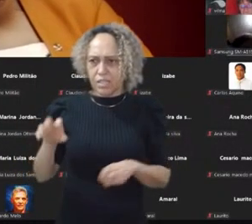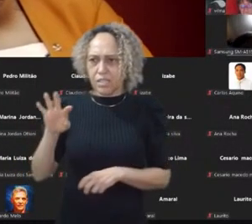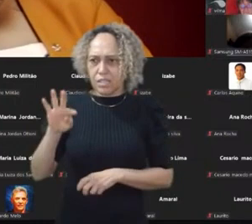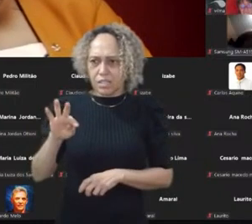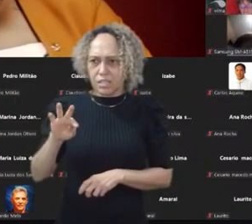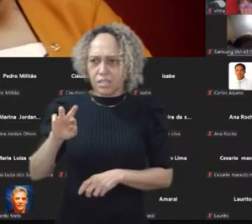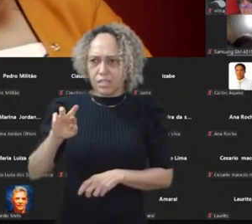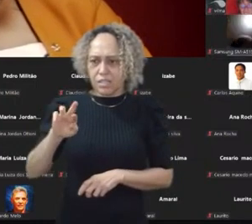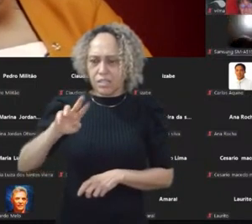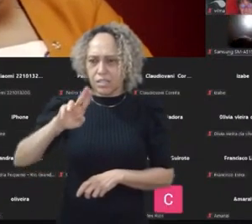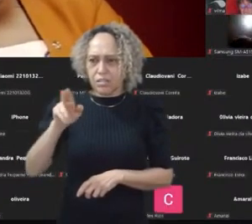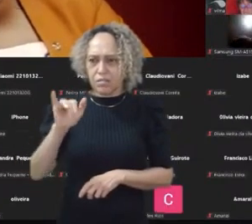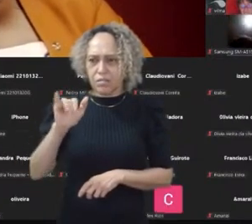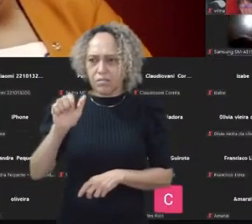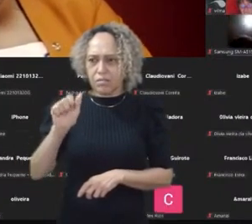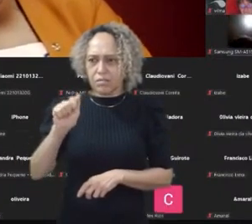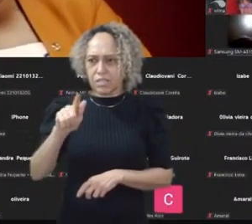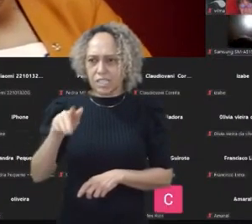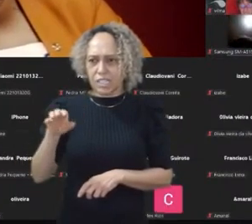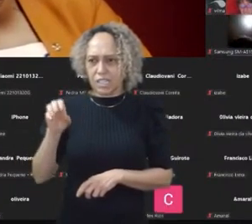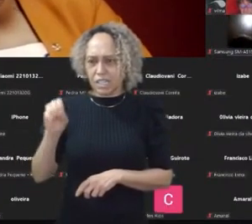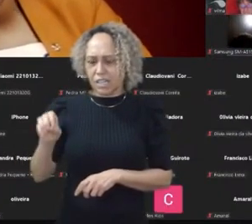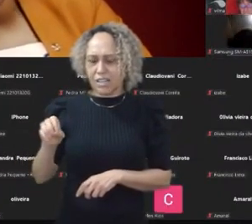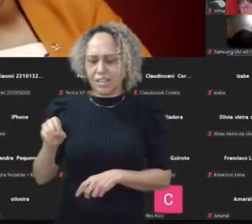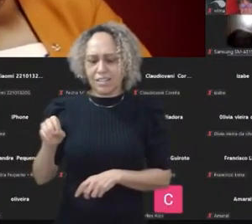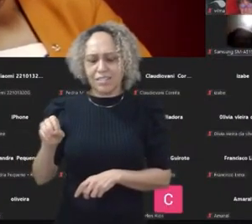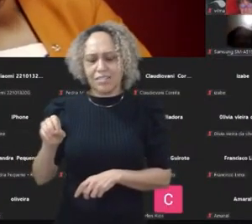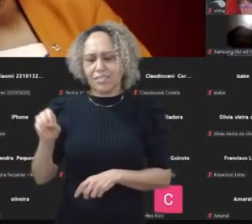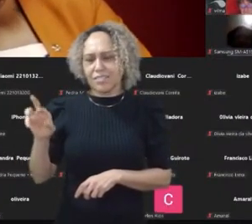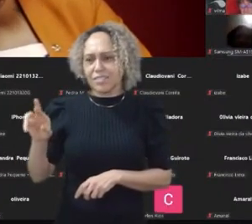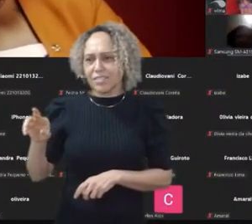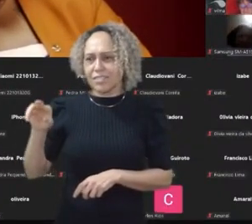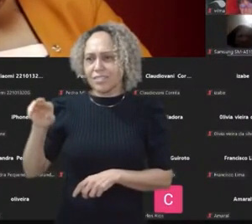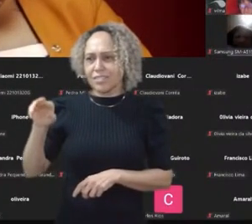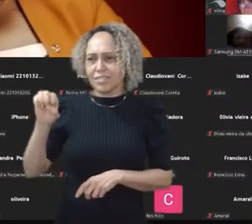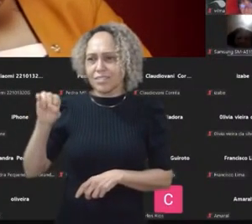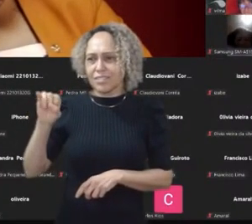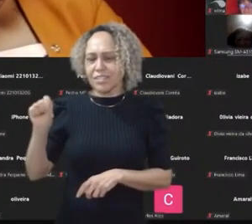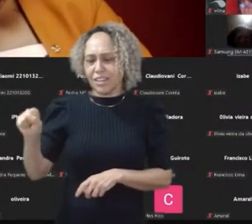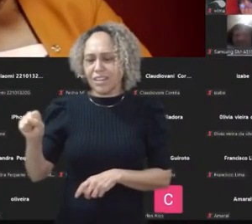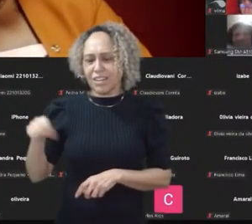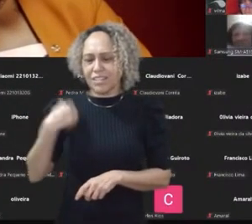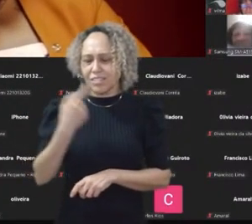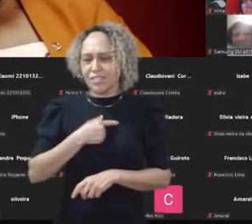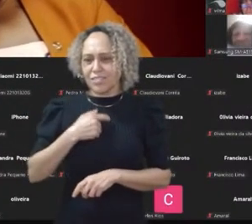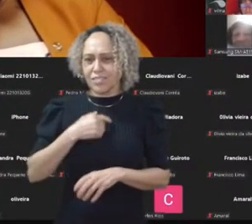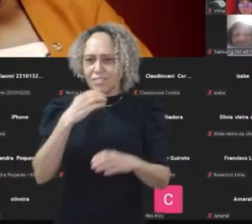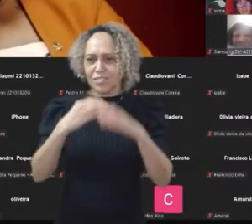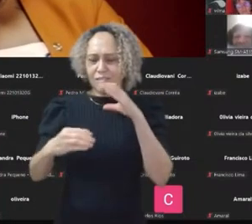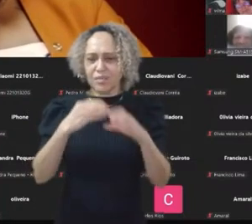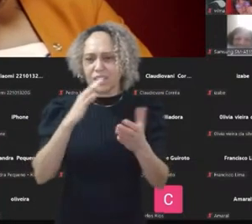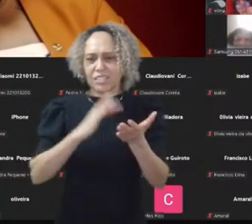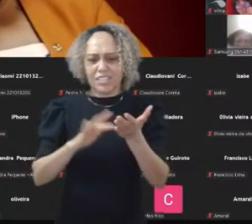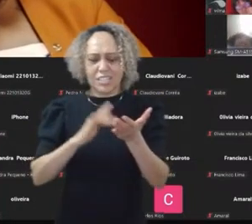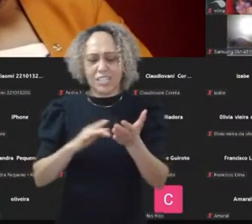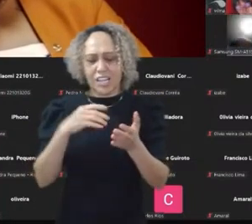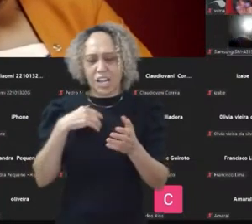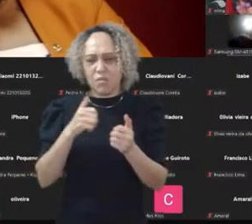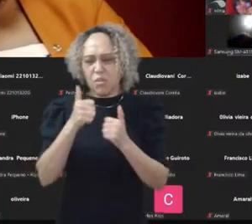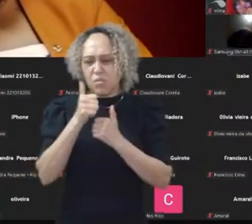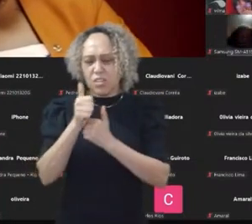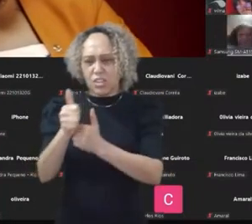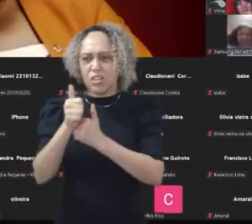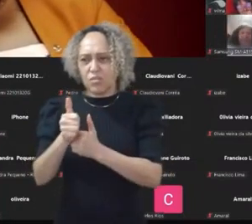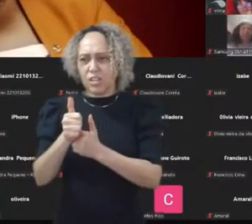influenciador digital, que eu sigo sempre no Instagram, no TikTok, no Twitter, e tem feito um trabalho muito importante.